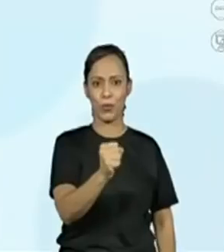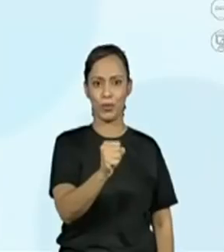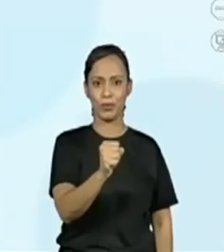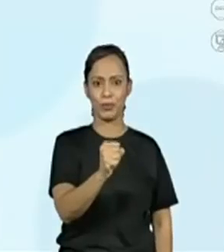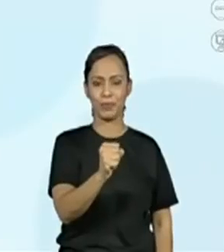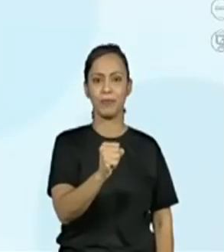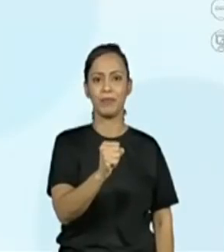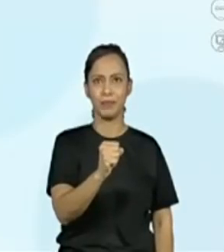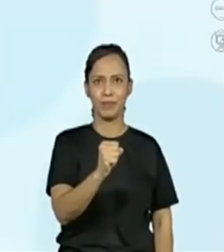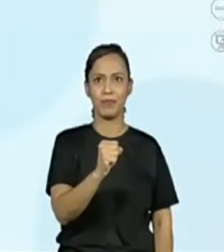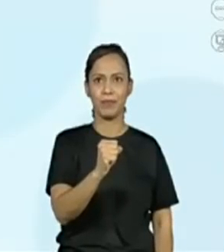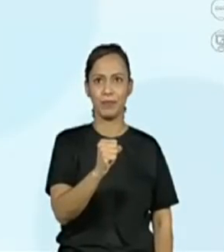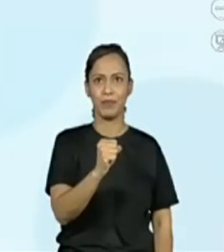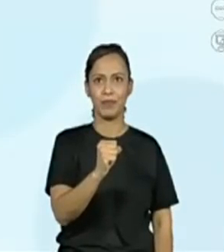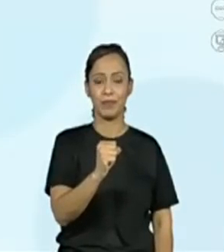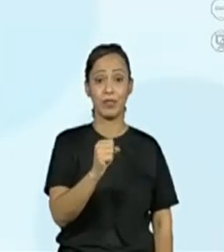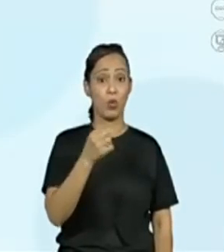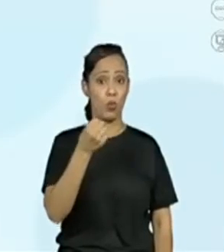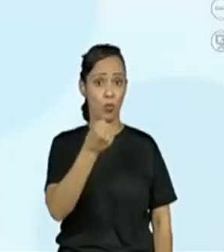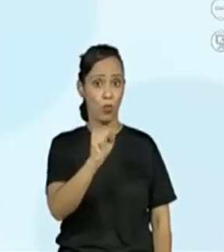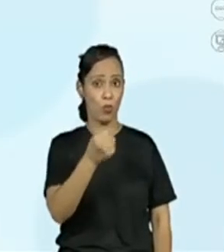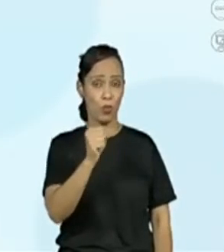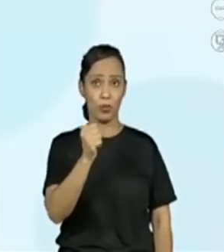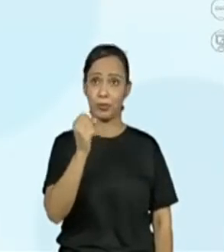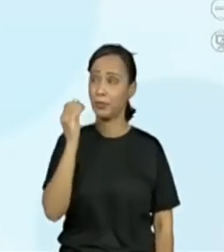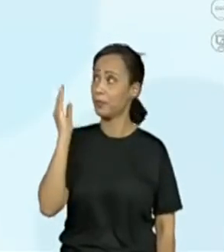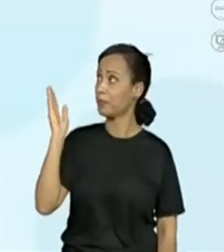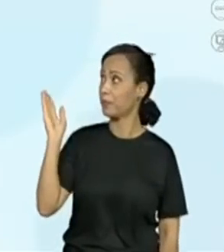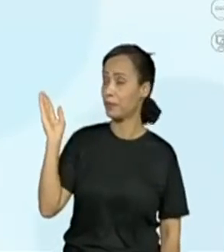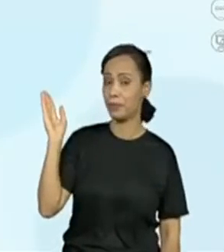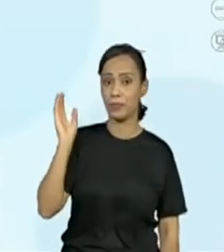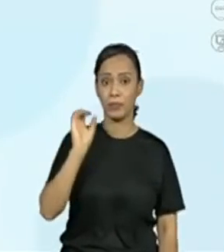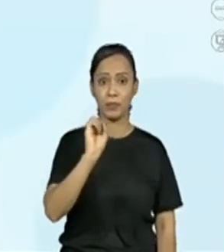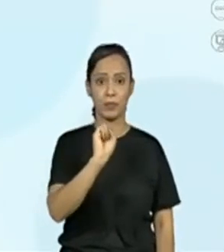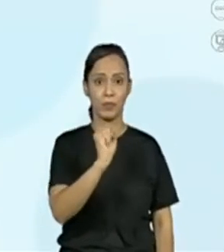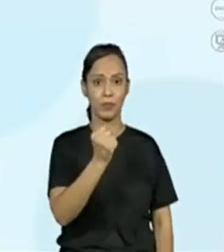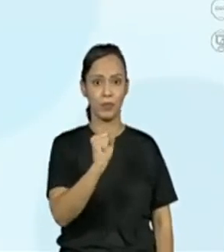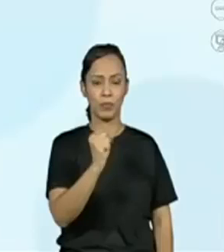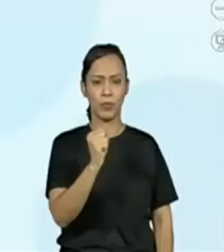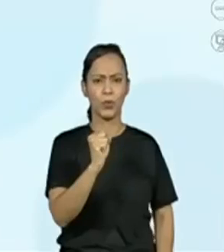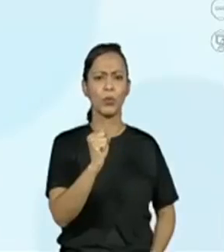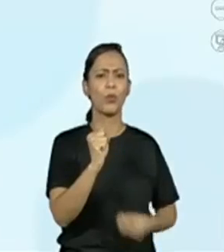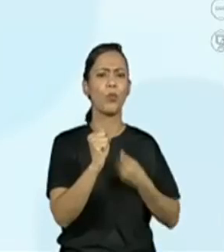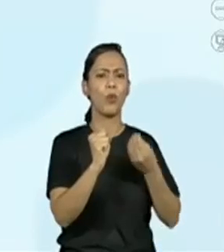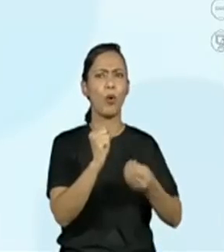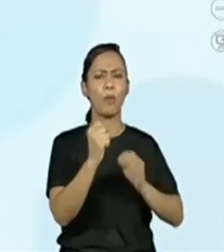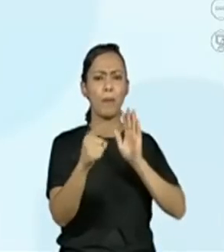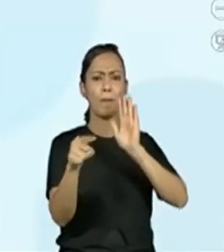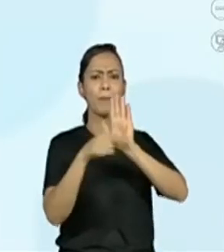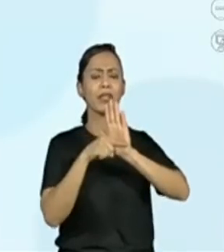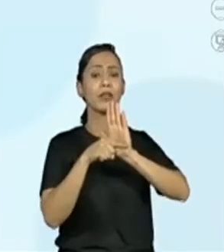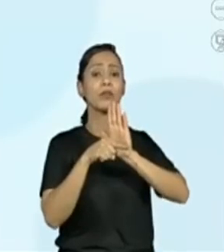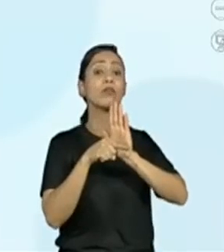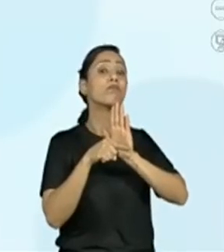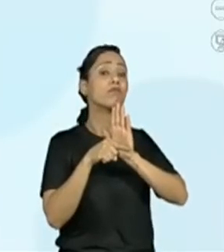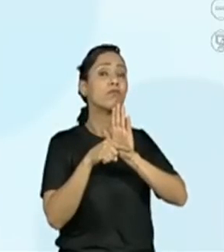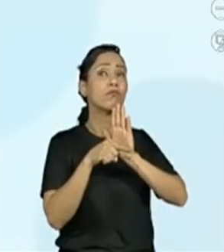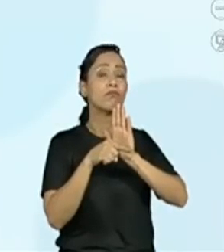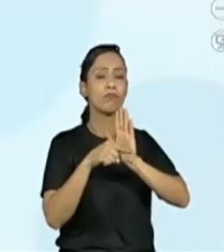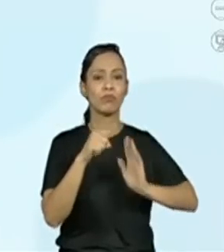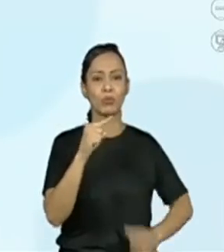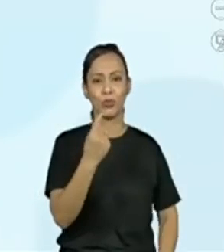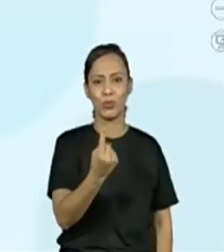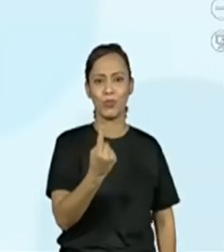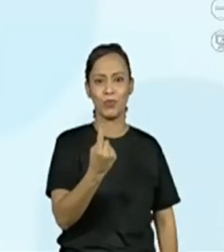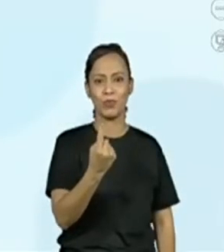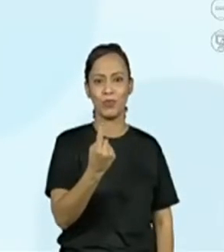mesmo que 9 menos 1. Isso. Então, para a próxima tela, podemos arriscar aqui que teremos o 8 menos